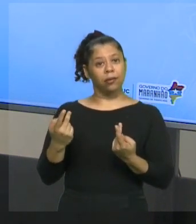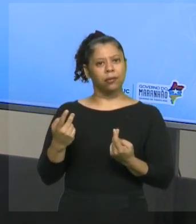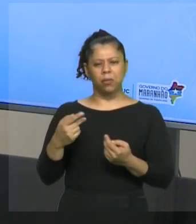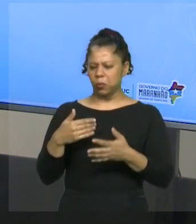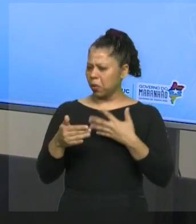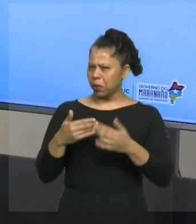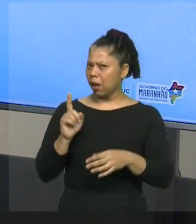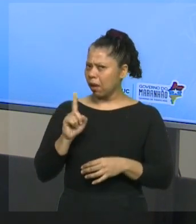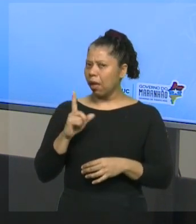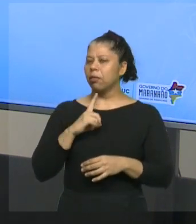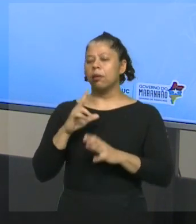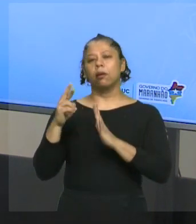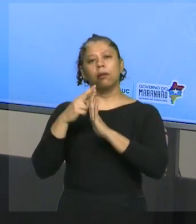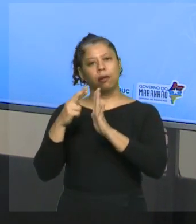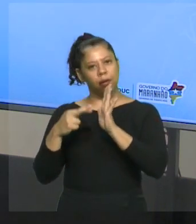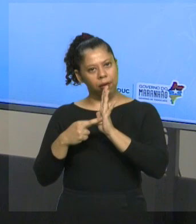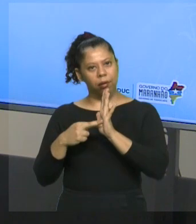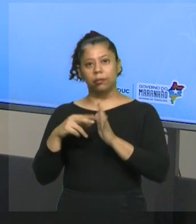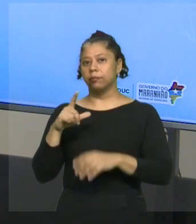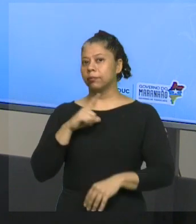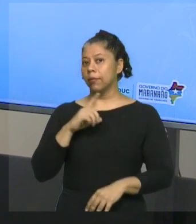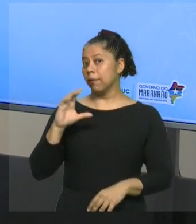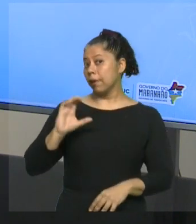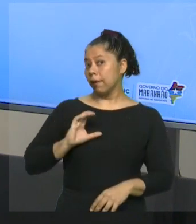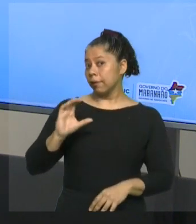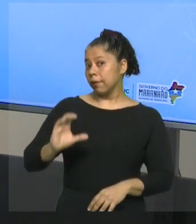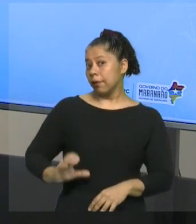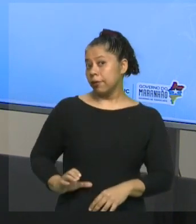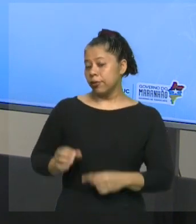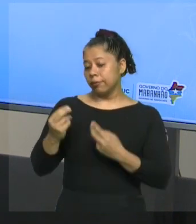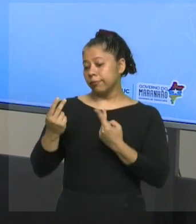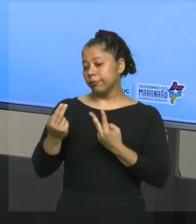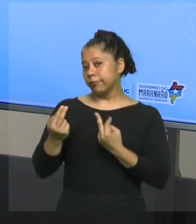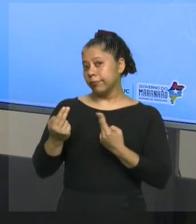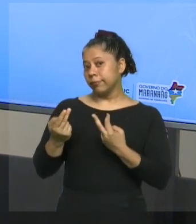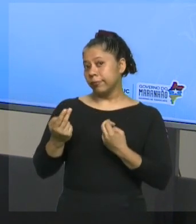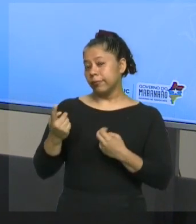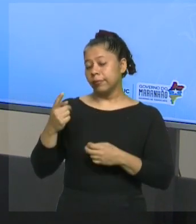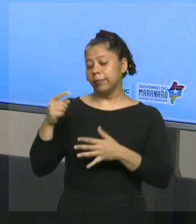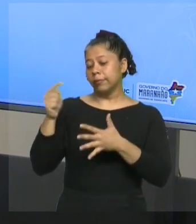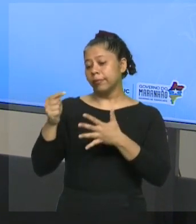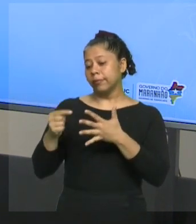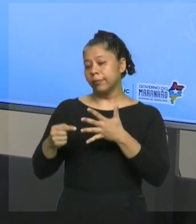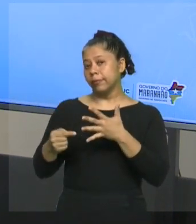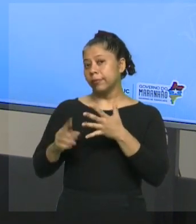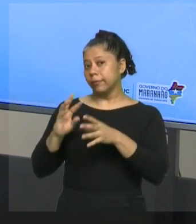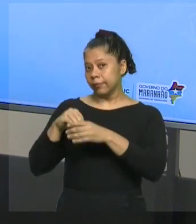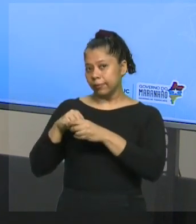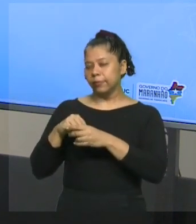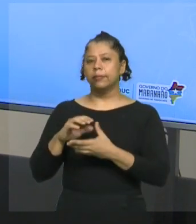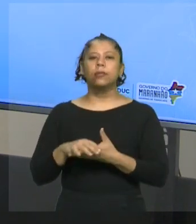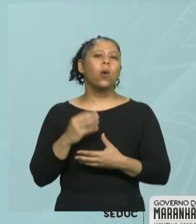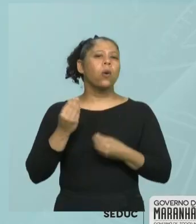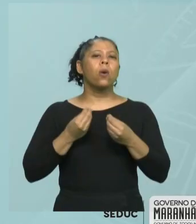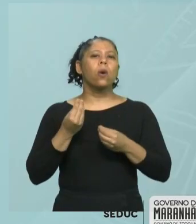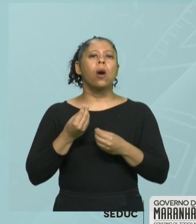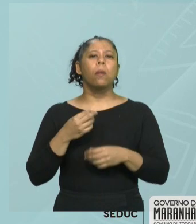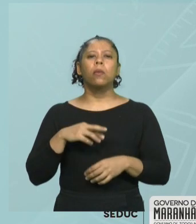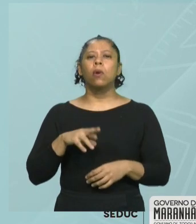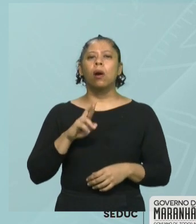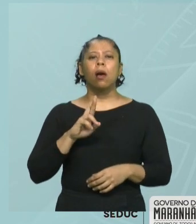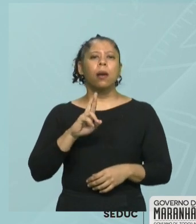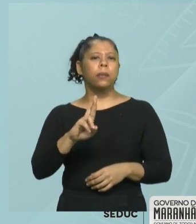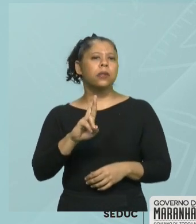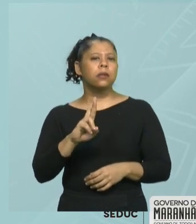possui uma regra, uma característica em comum entre esses elementos. E a forma de representar um